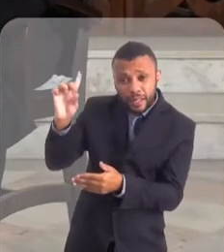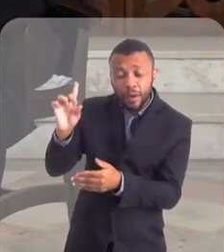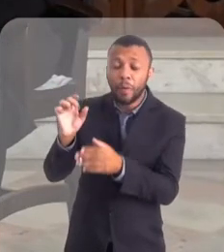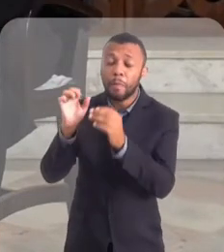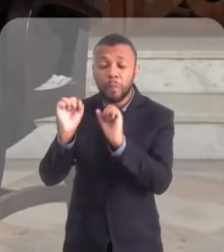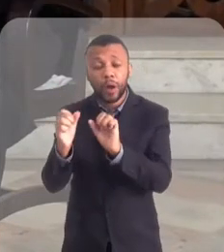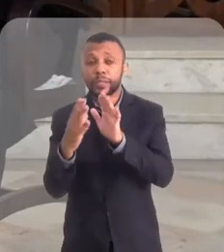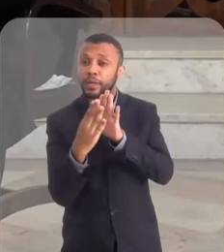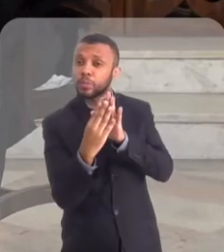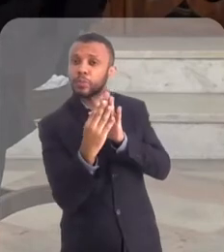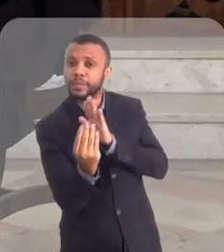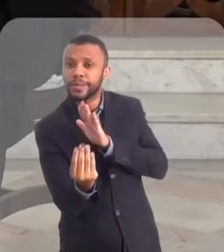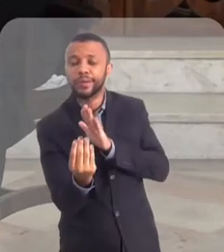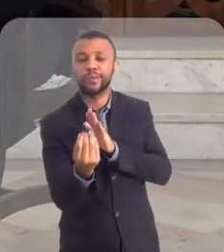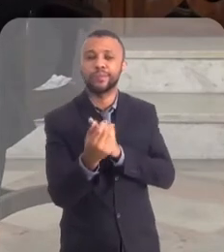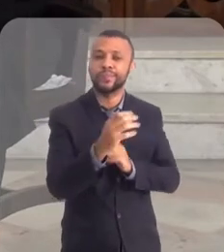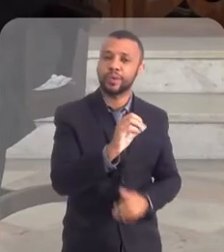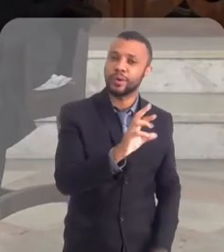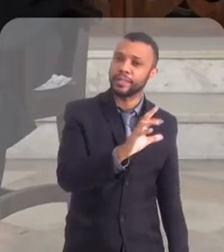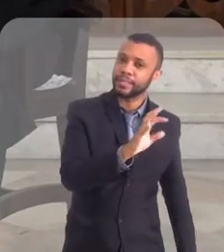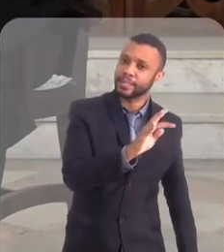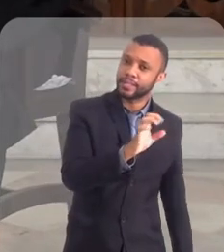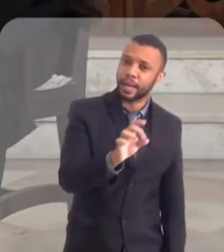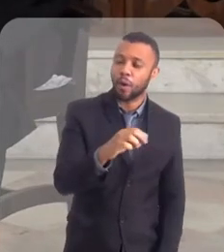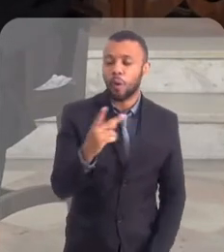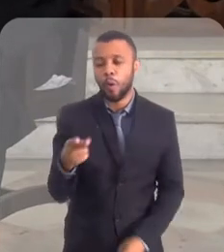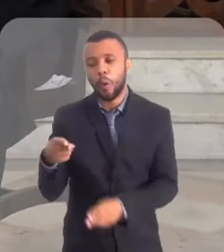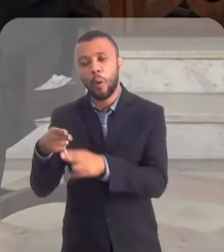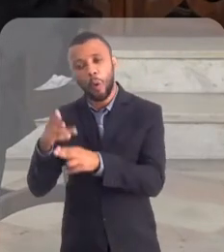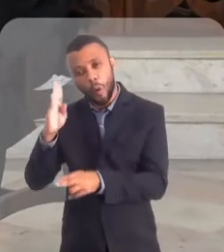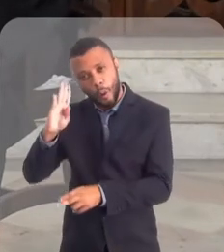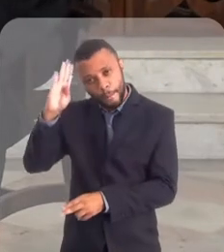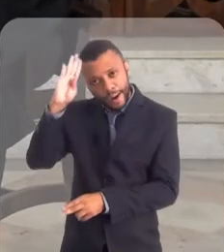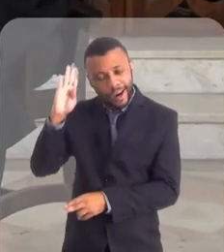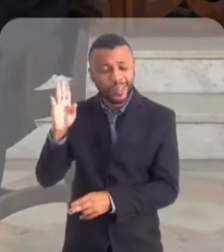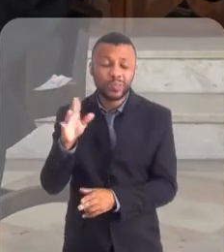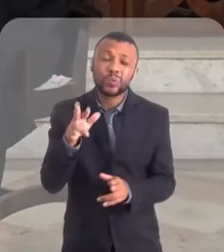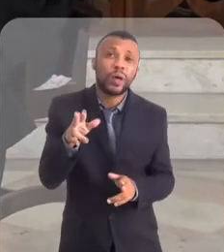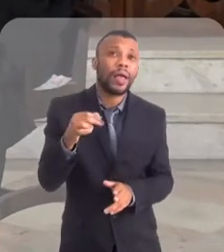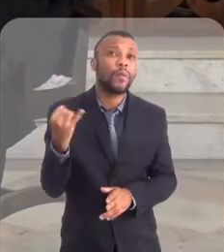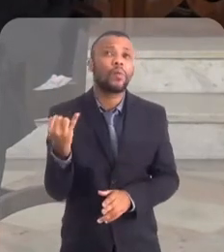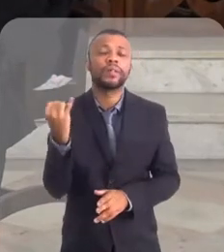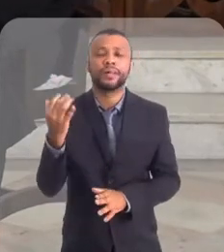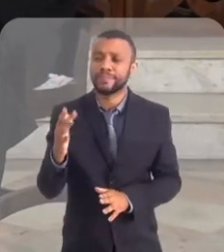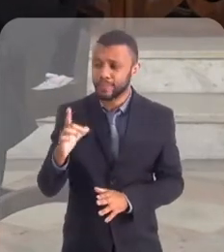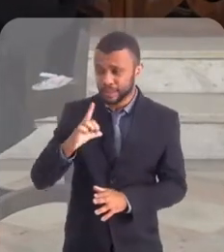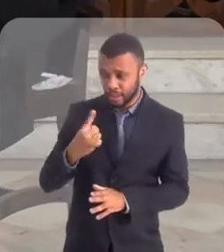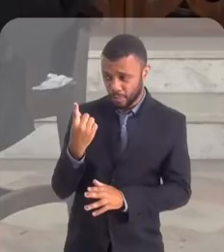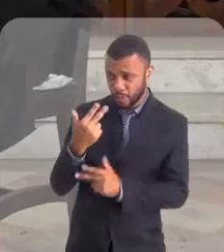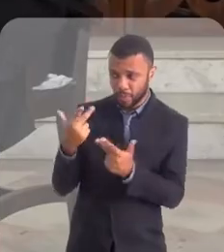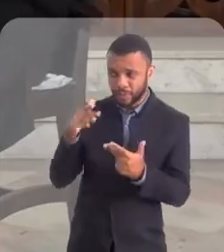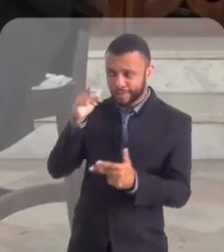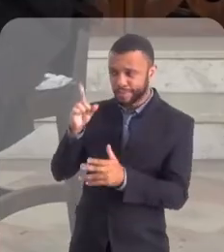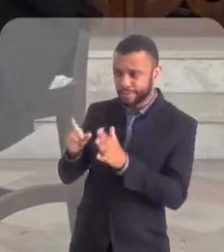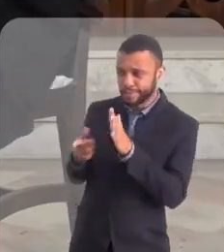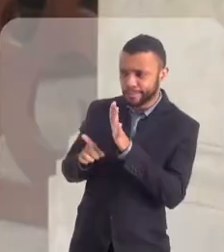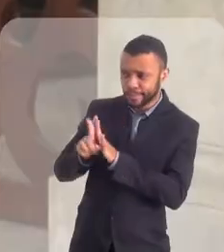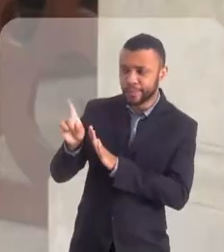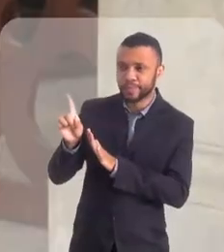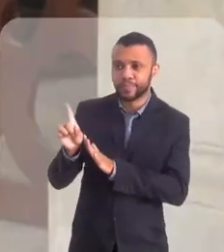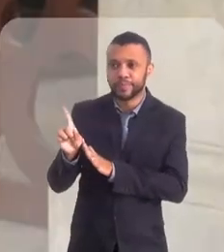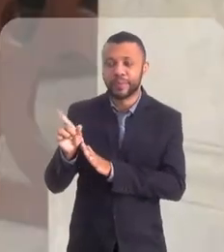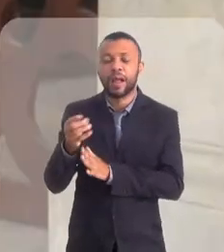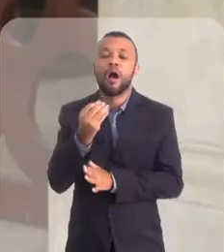intercessão da Mãe de Deus. Isso vai ser num formato romano, num formato oriental. Isso realmente não nos parece tão importante assim. Agora, que eu queria